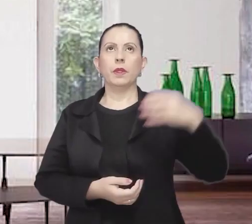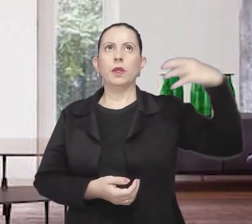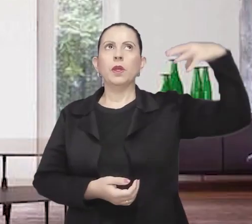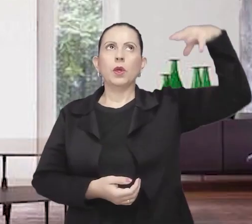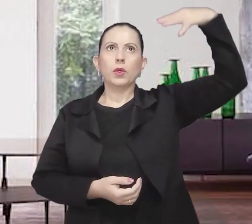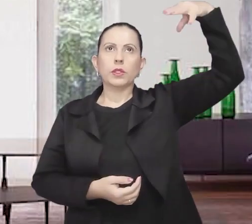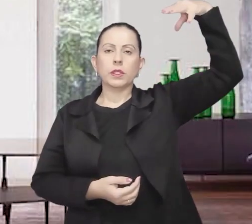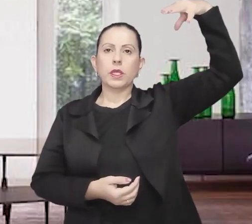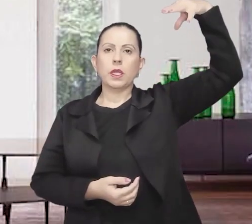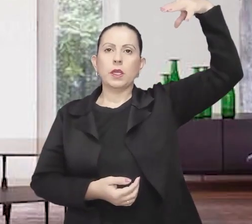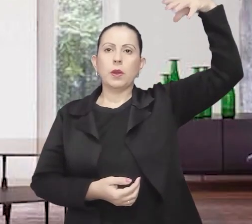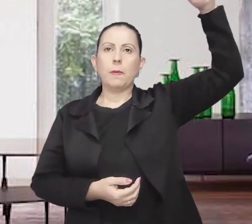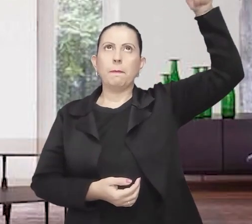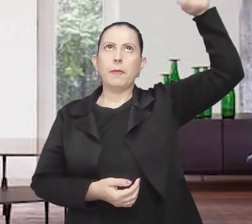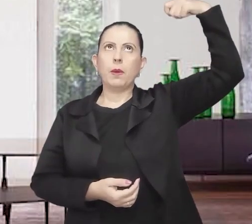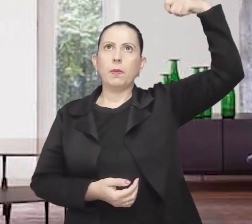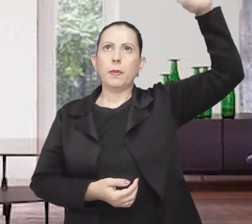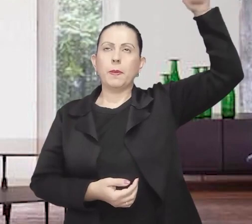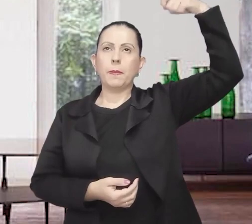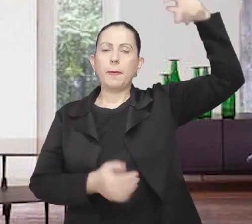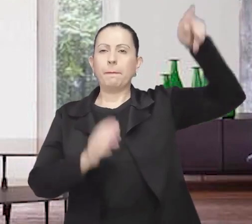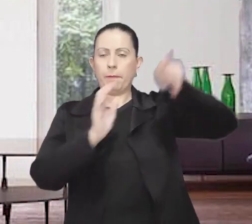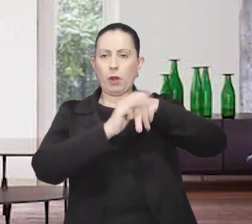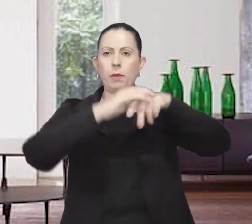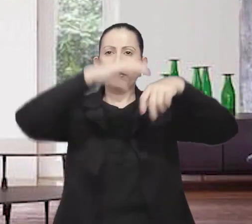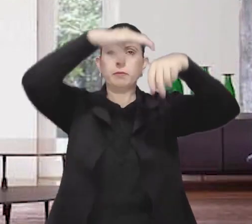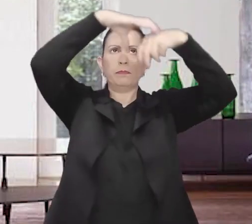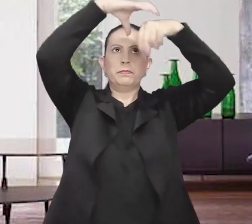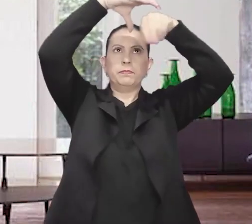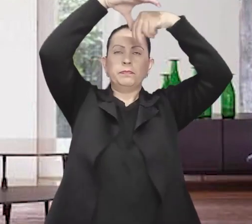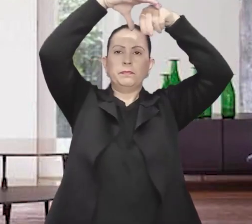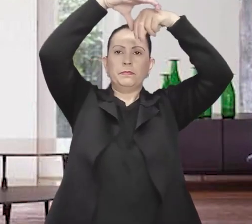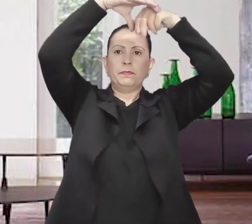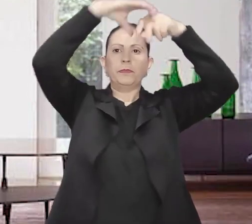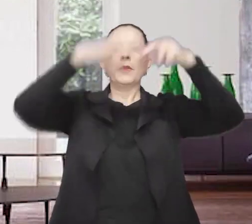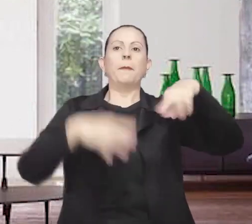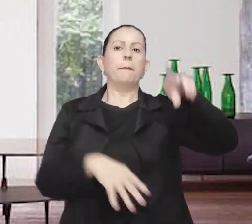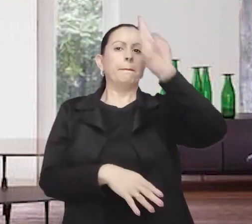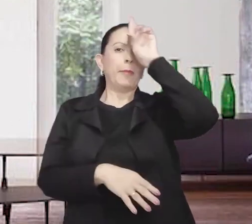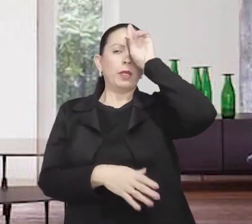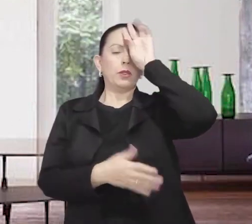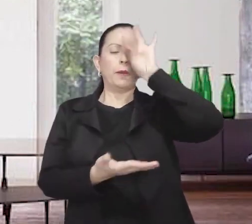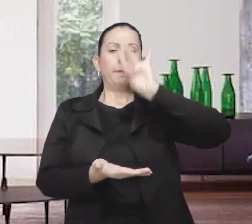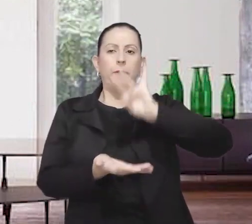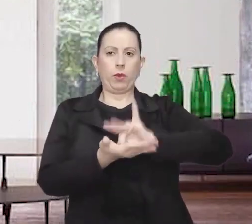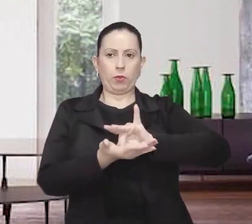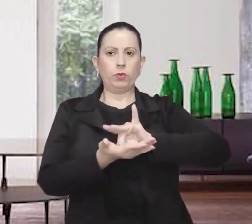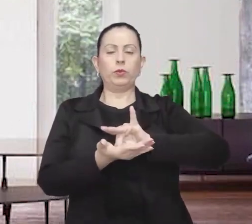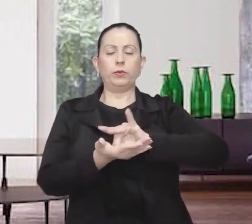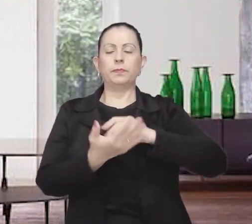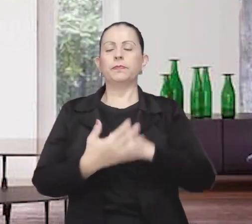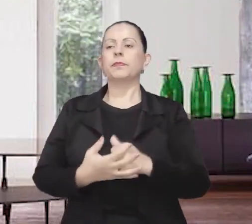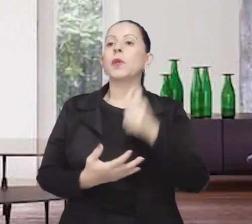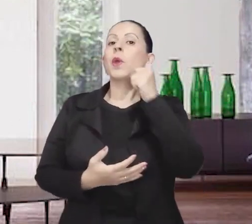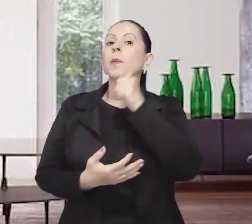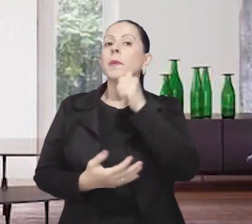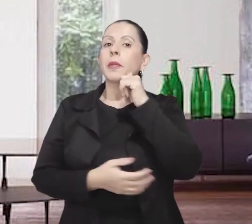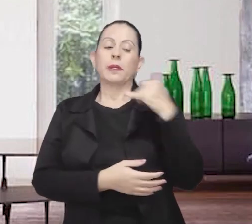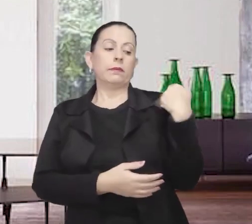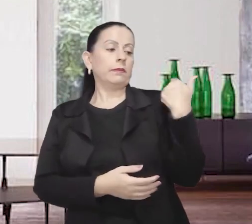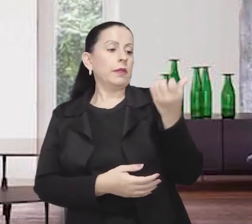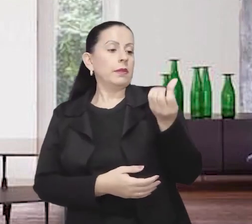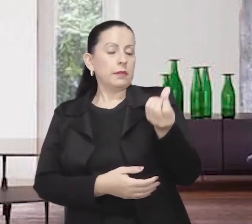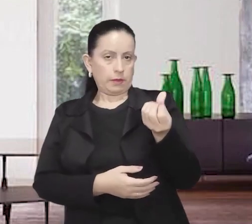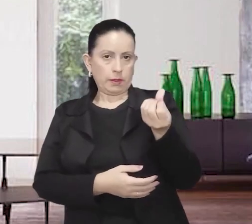As badaladas do sino da Igreja Matriz de Blumenau assinalam que é meio-dia em ponto. Uma